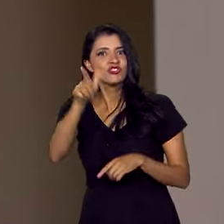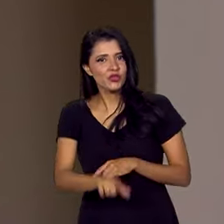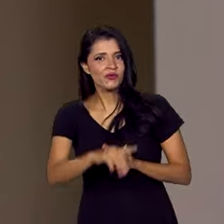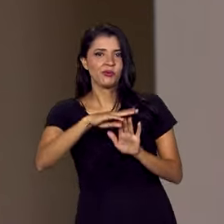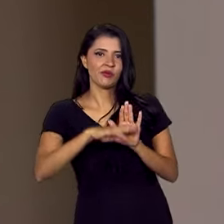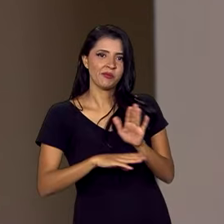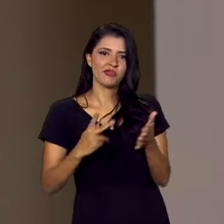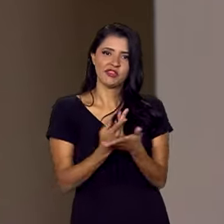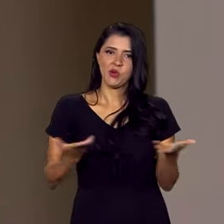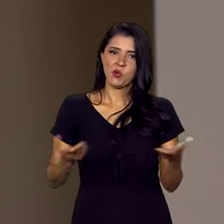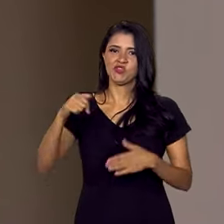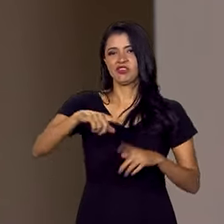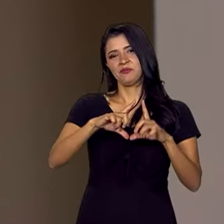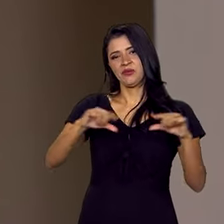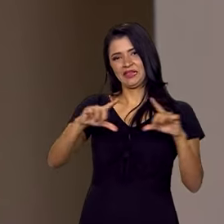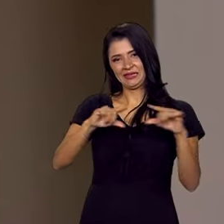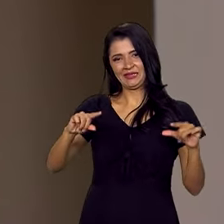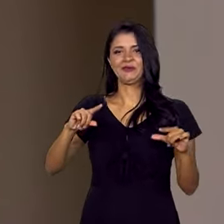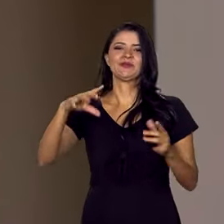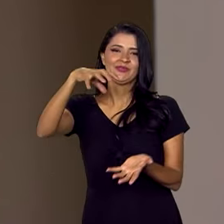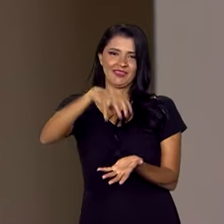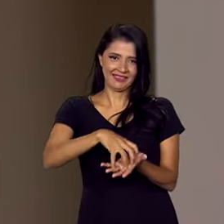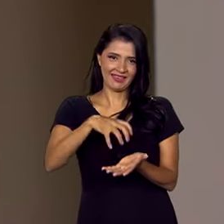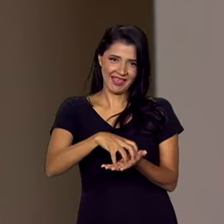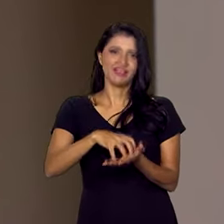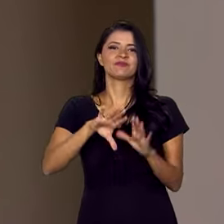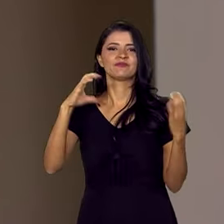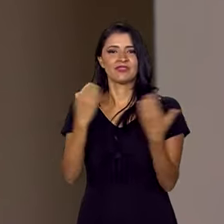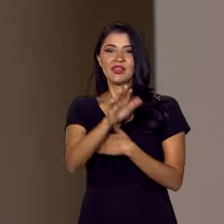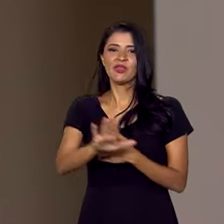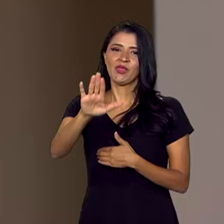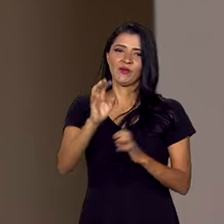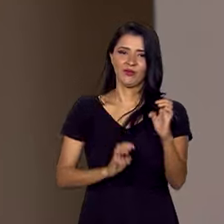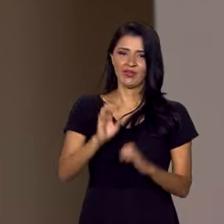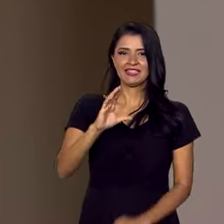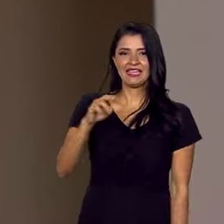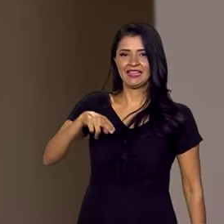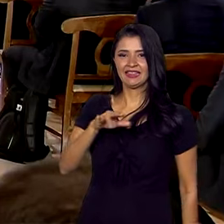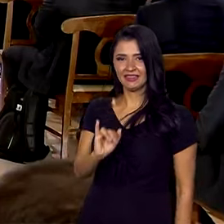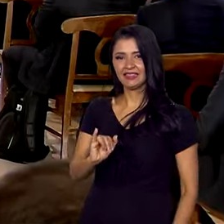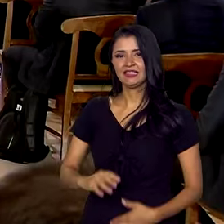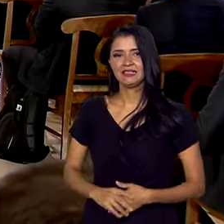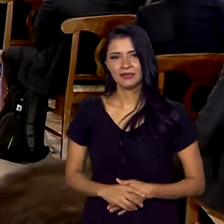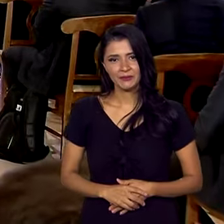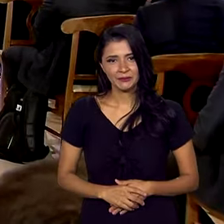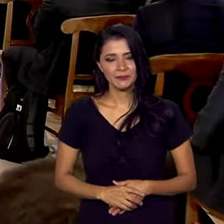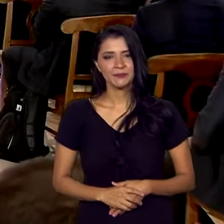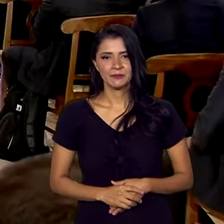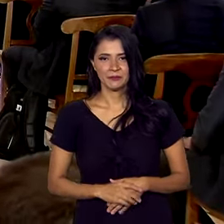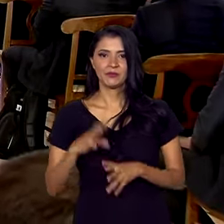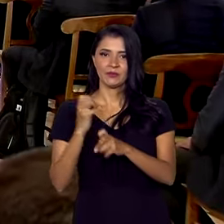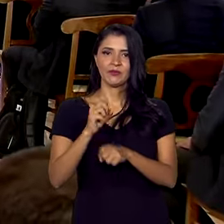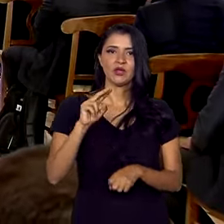programa ocorreu hoje aqui em Brasília, na sede da Confederação Nacional da Indústria, a CNI. São